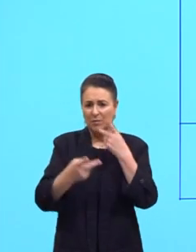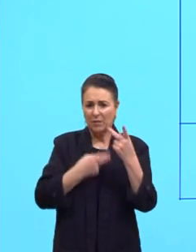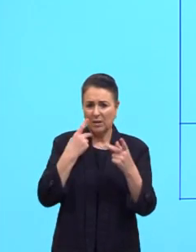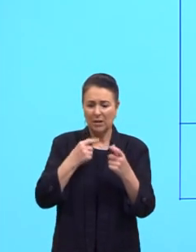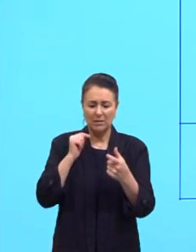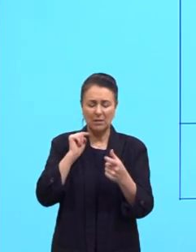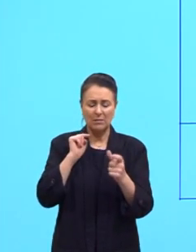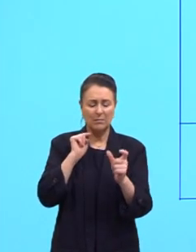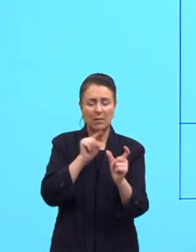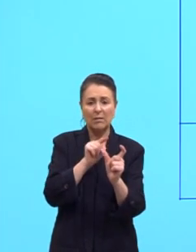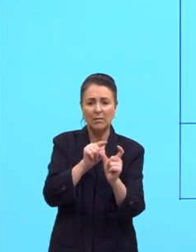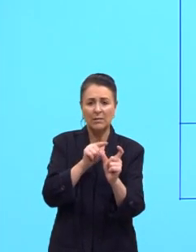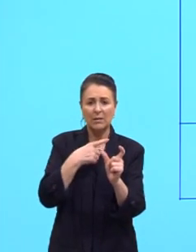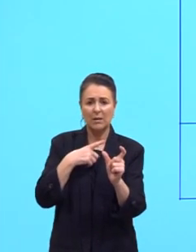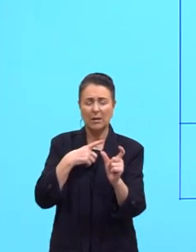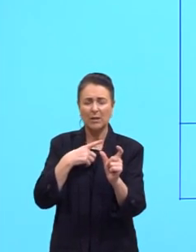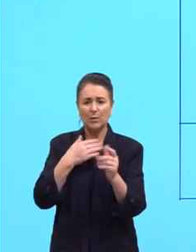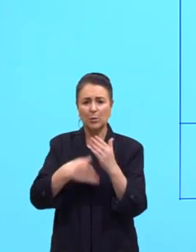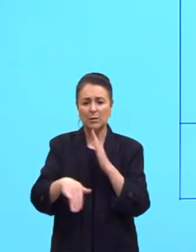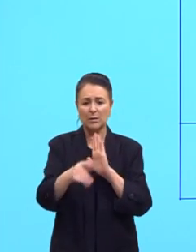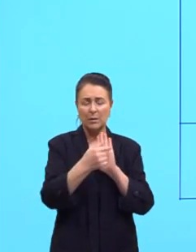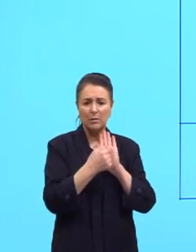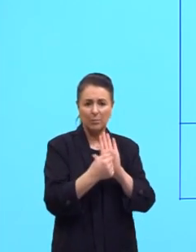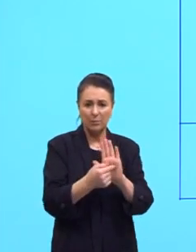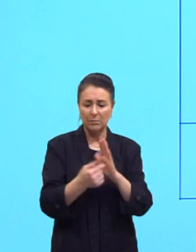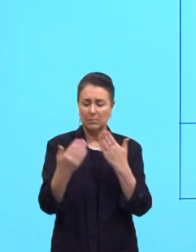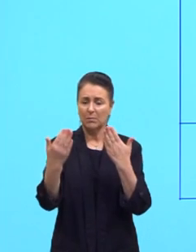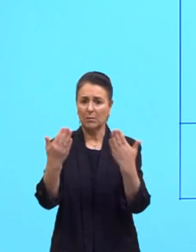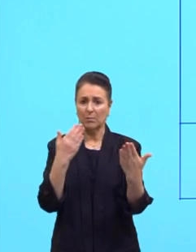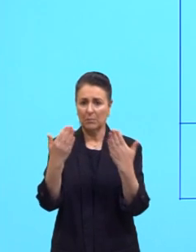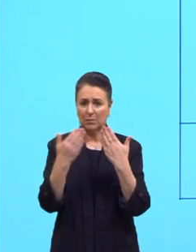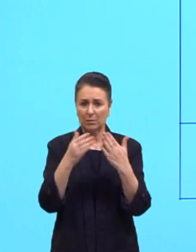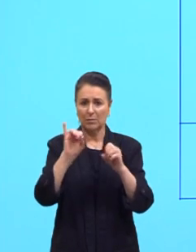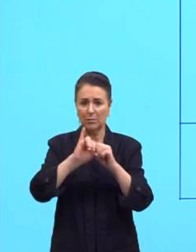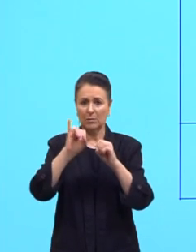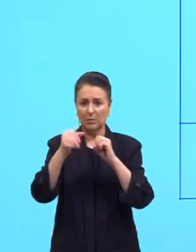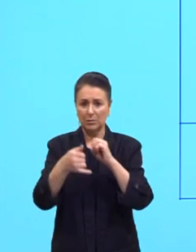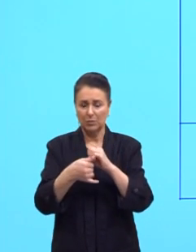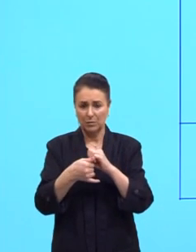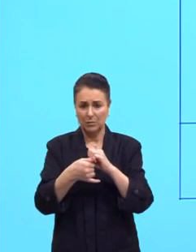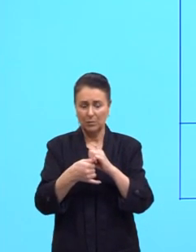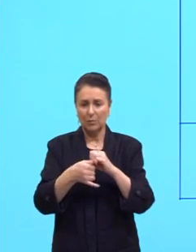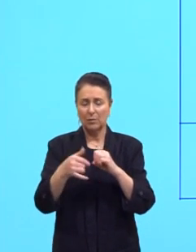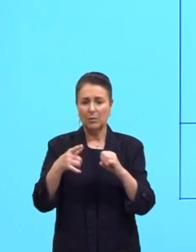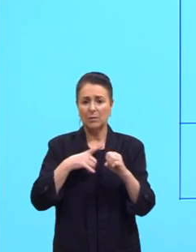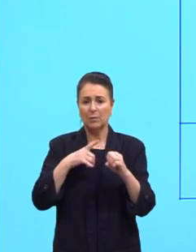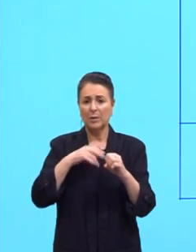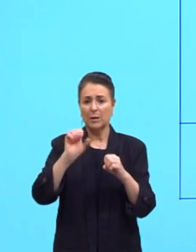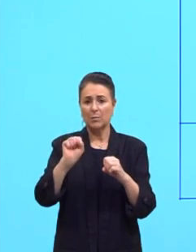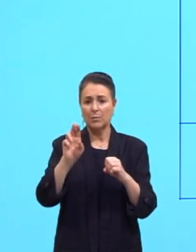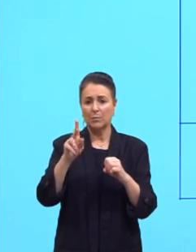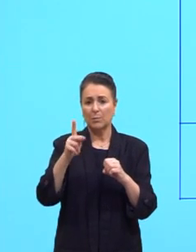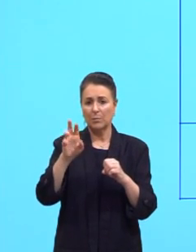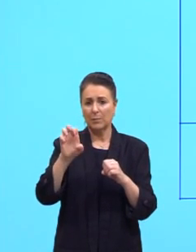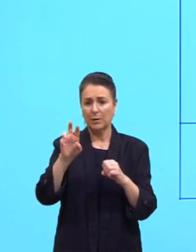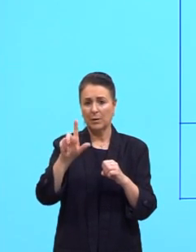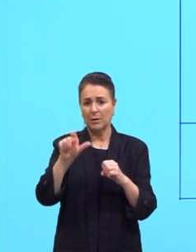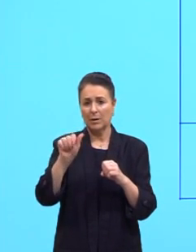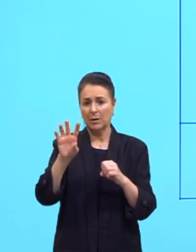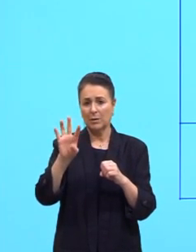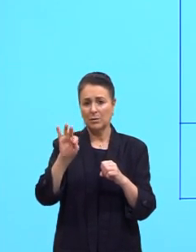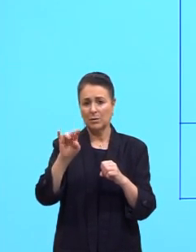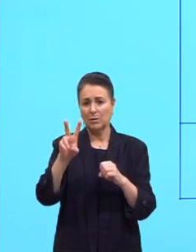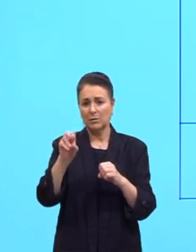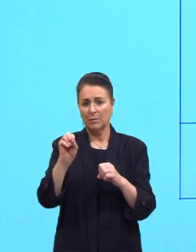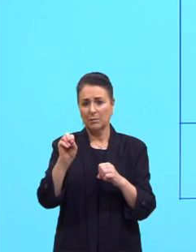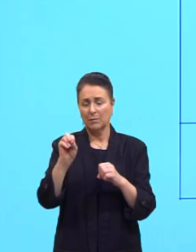palavras, elas todas indicam a comparação de adjetivos, o superlativo também, só